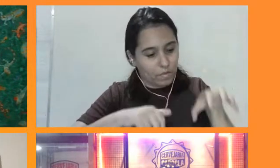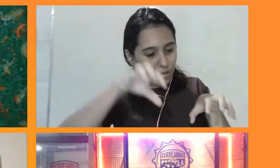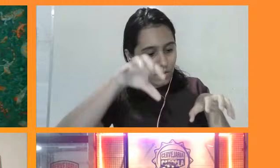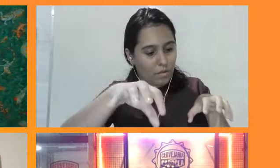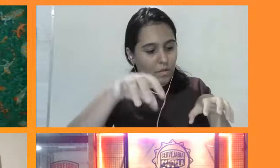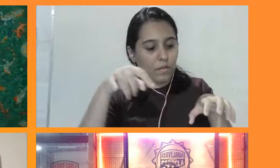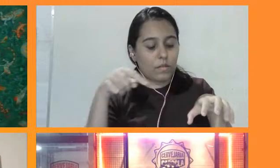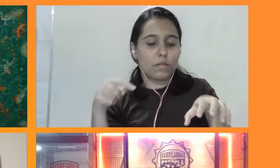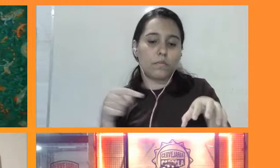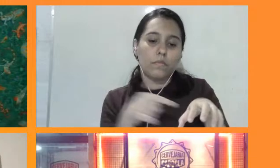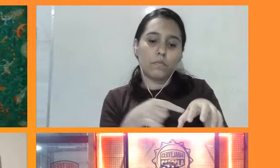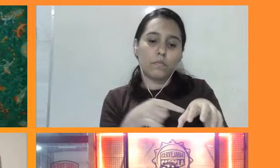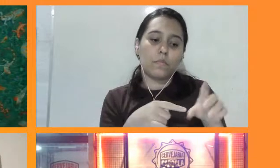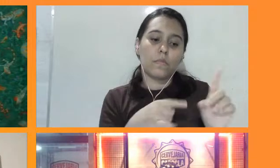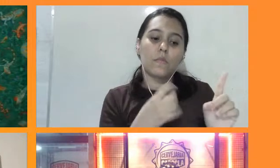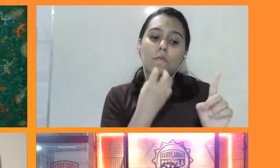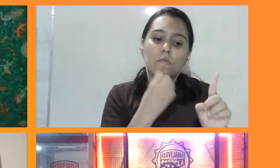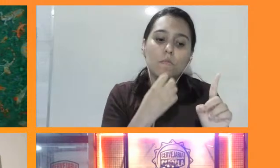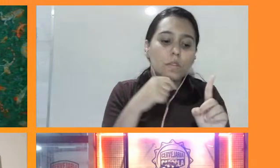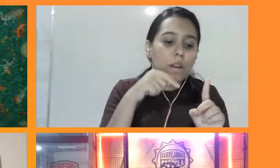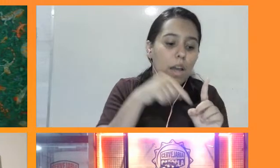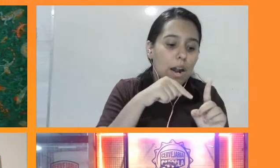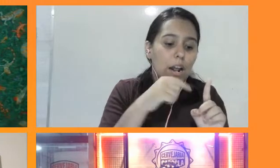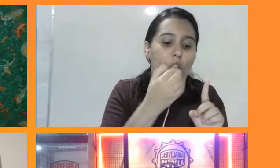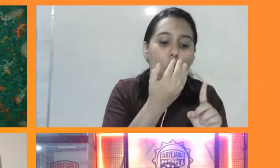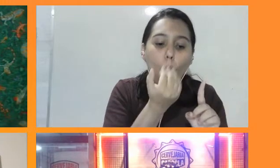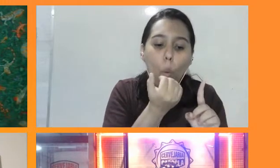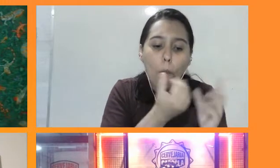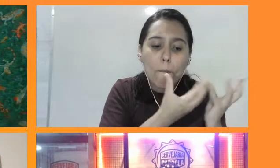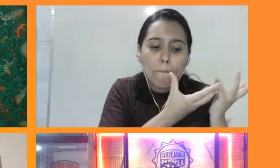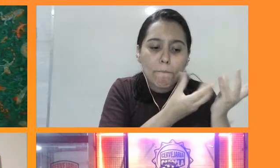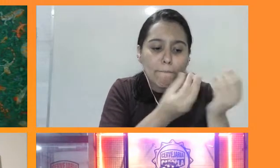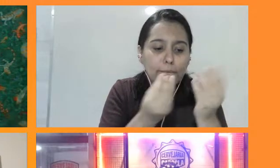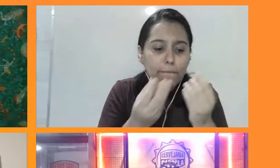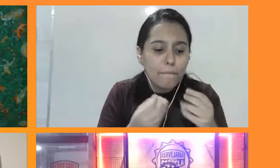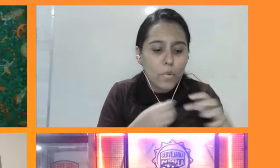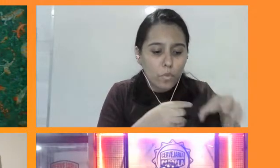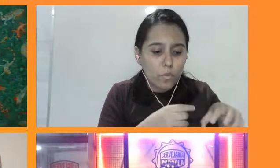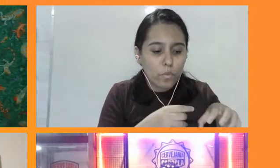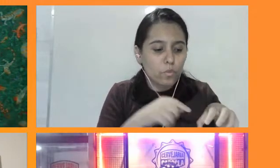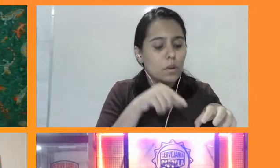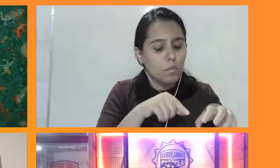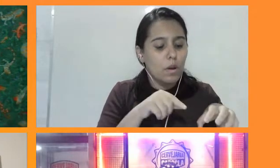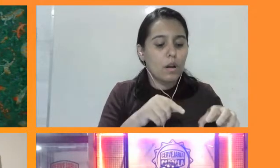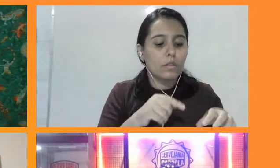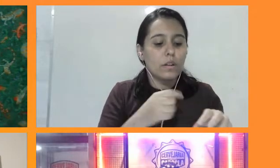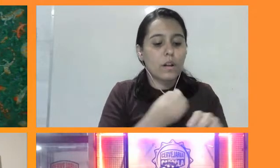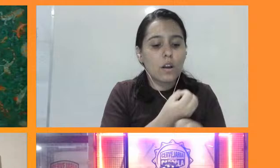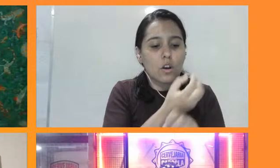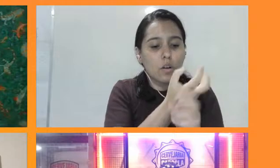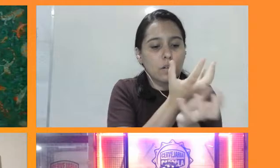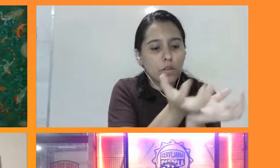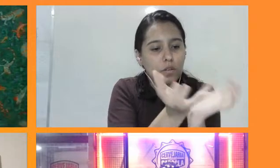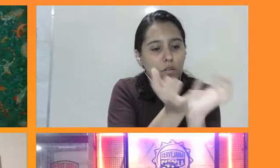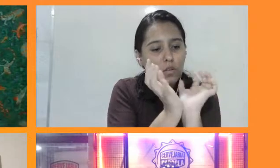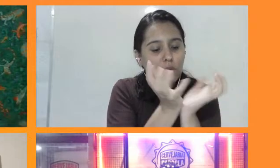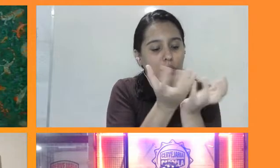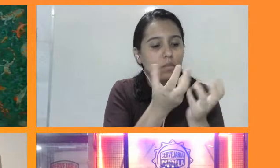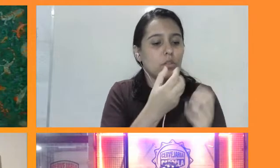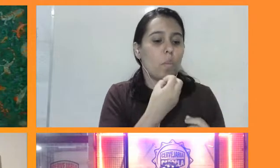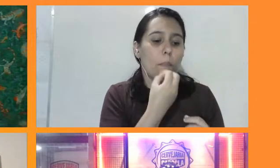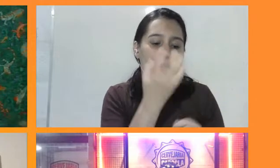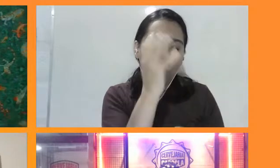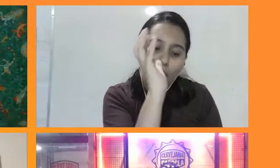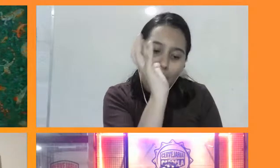território no lugar onde tem mais alimento, onde tem um melhor sítio para ela ou ripositar seus ovos, onde tem condições térmicas mais adequadas. Então,